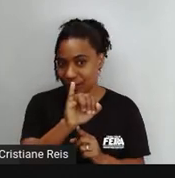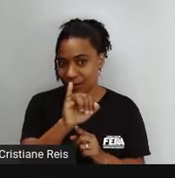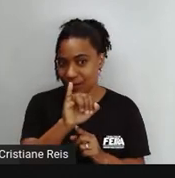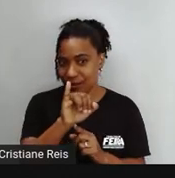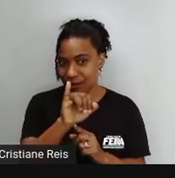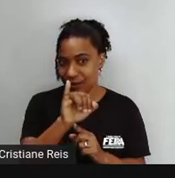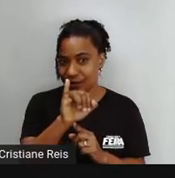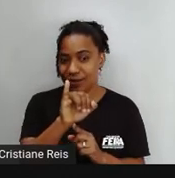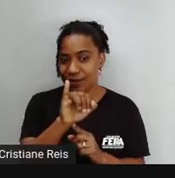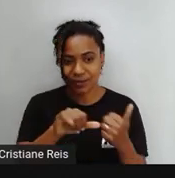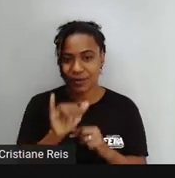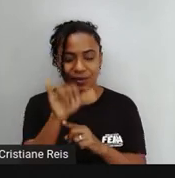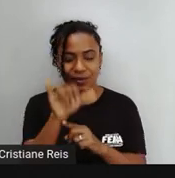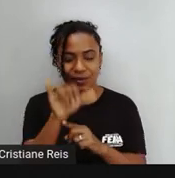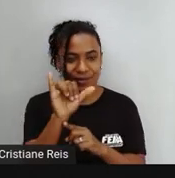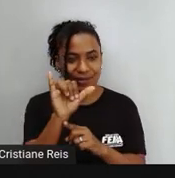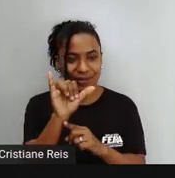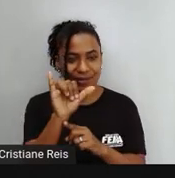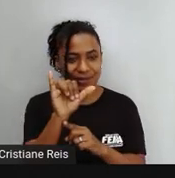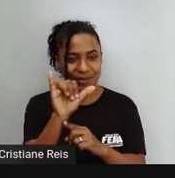Acrescentar ING